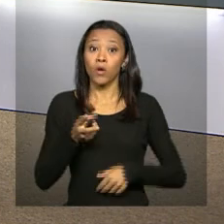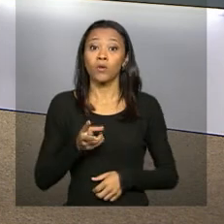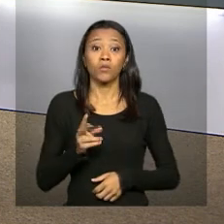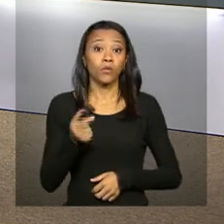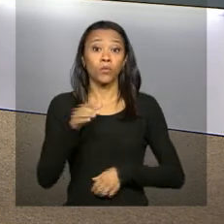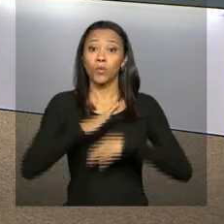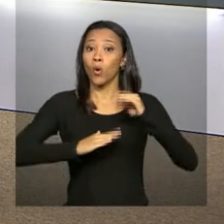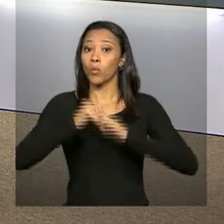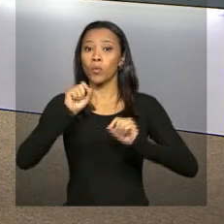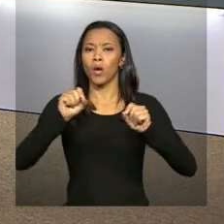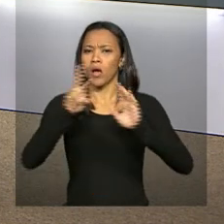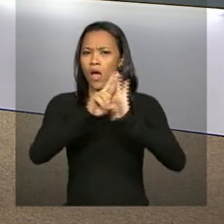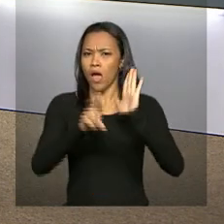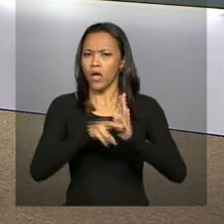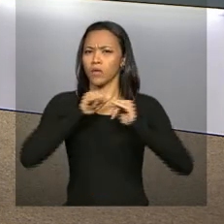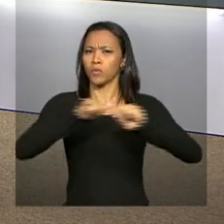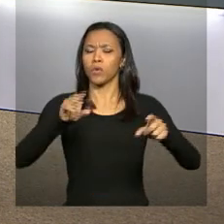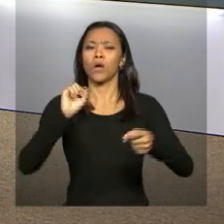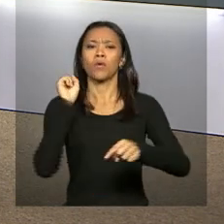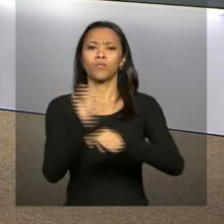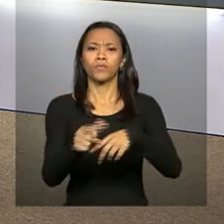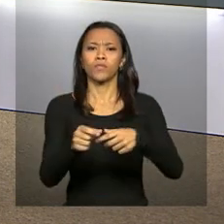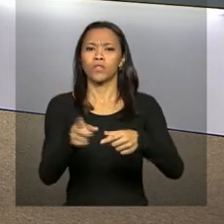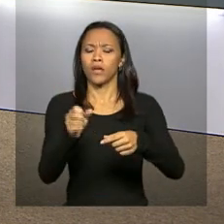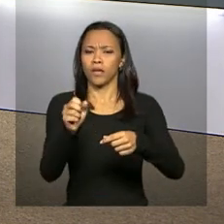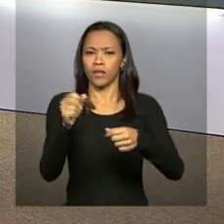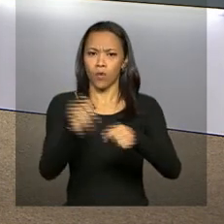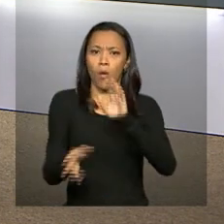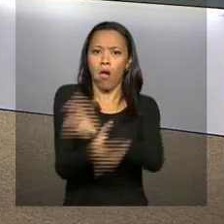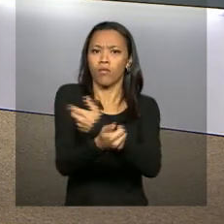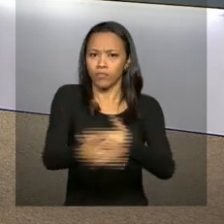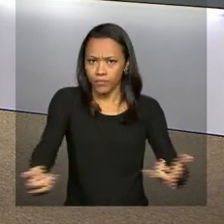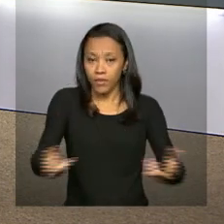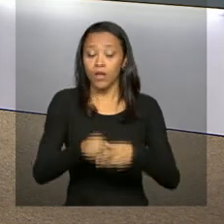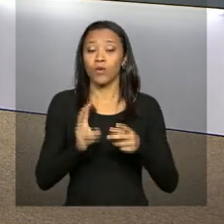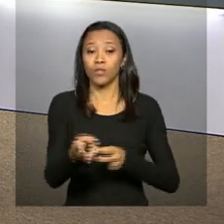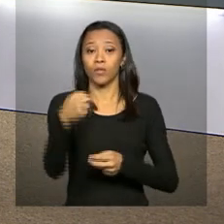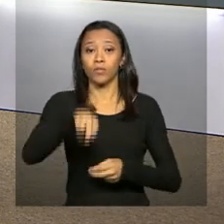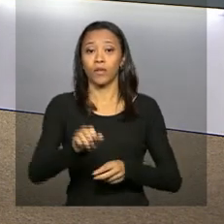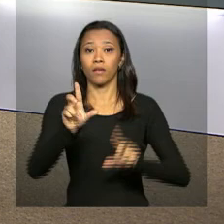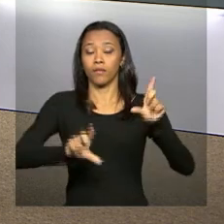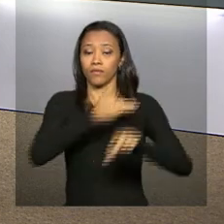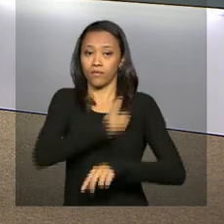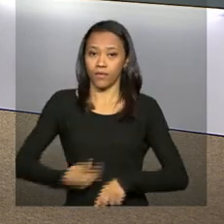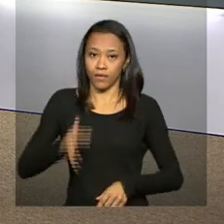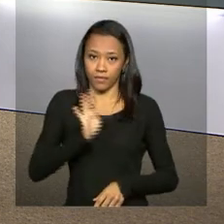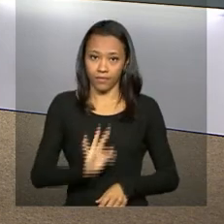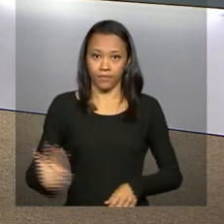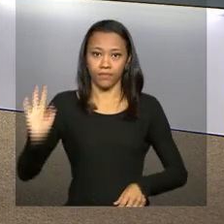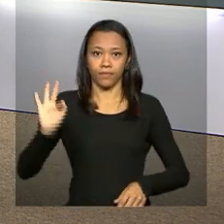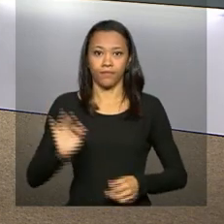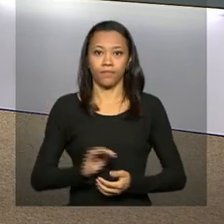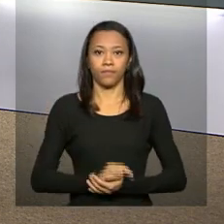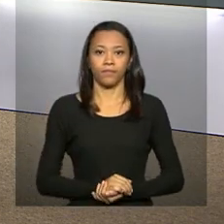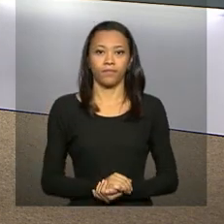sobre o anúncio de medidas de combate à corrupção. Continue com a gente, NBR e a TV do Governo Federal.